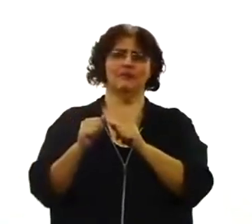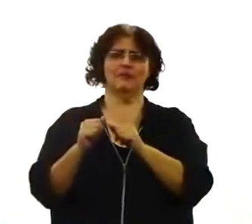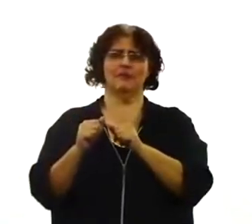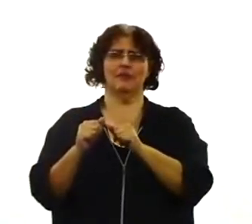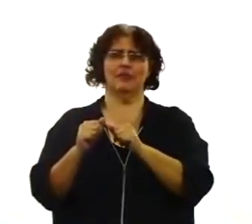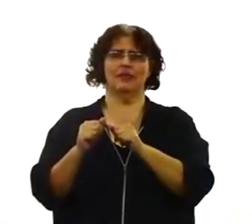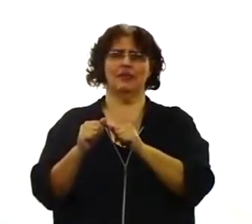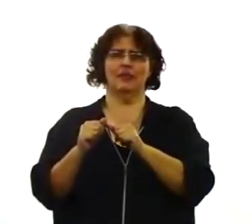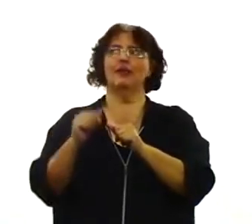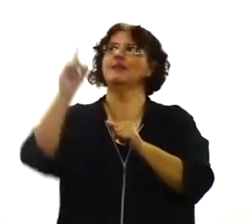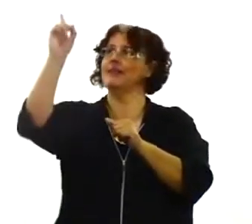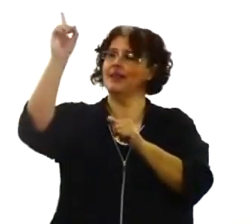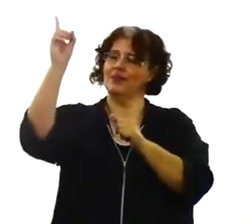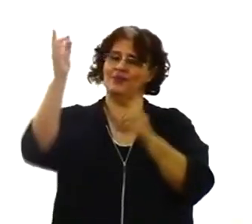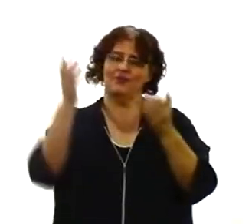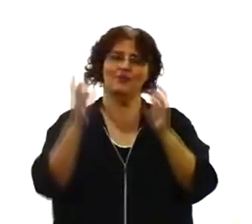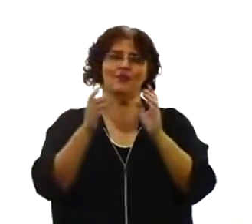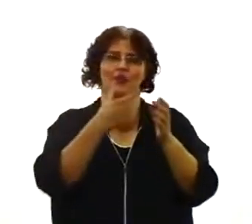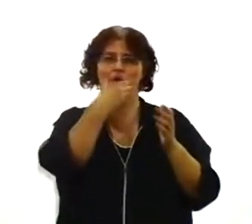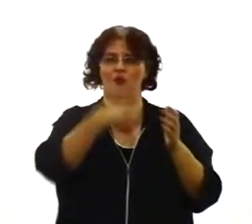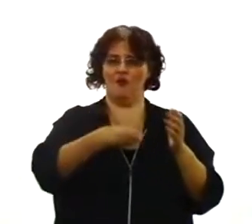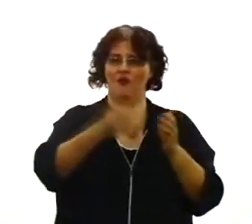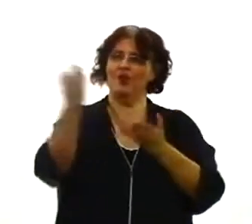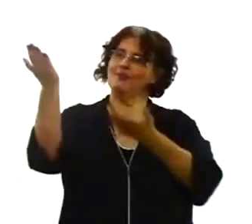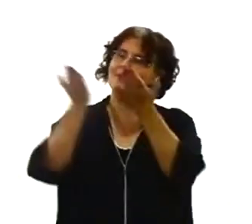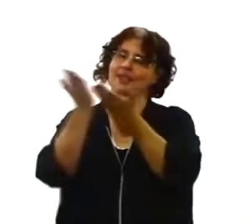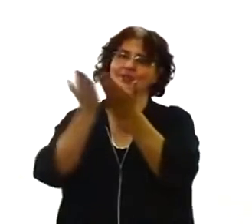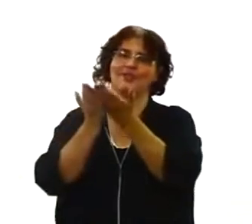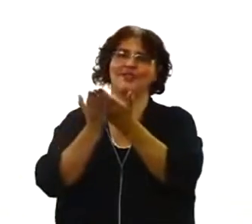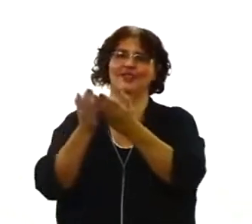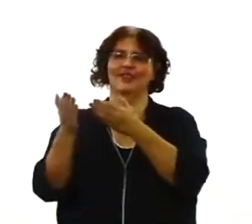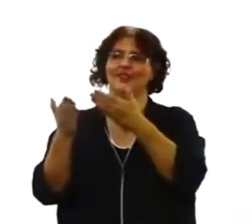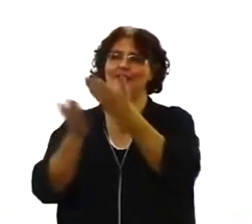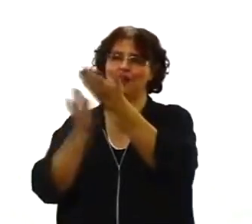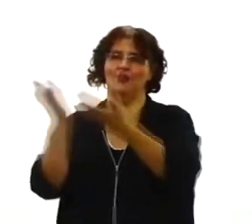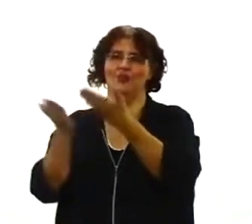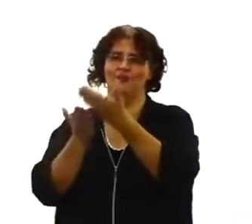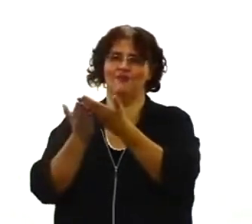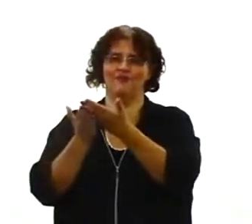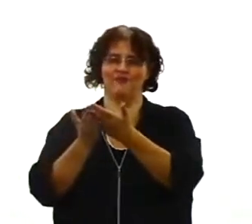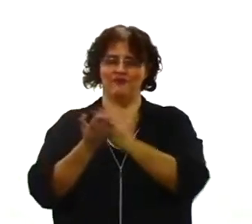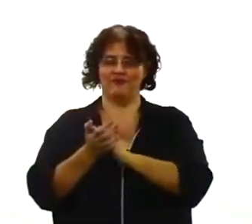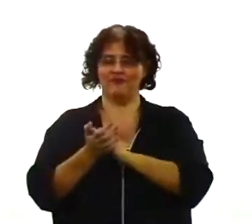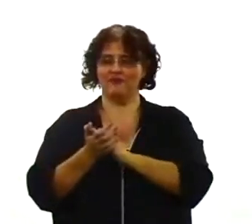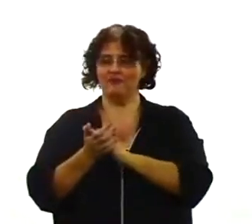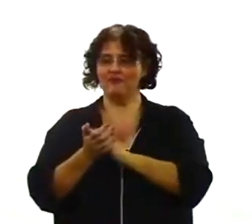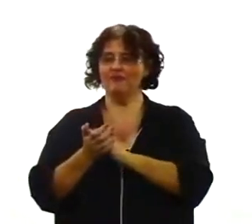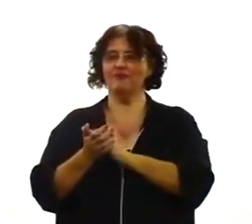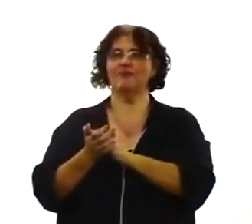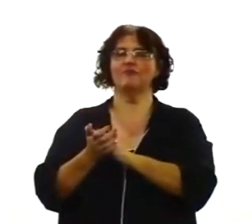com o Filho que cumpriu o seu propósito. Na primeira vinda, a sua vinda e o seu